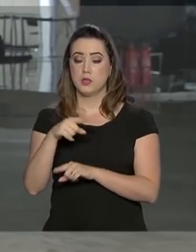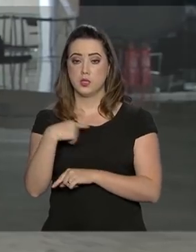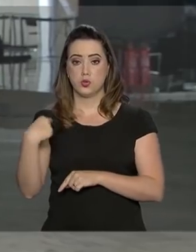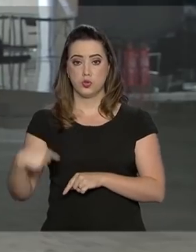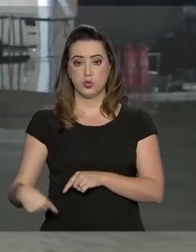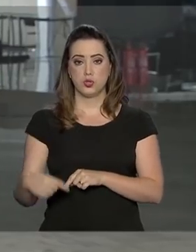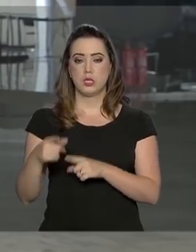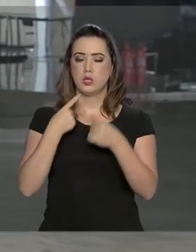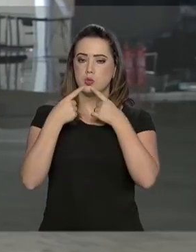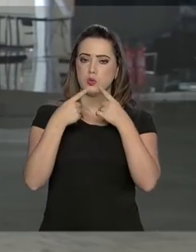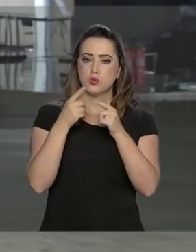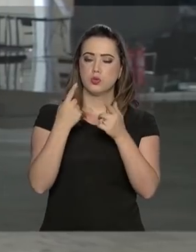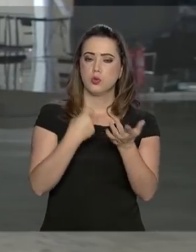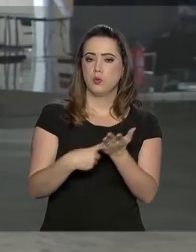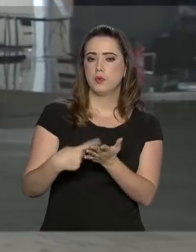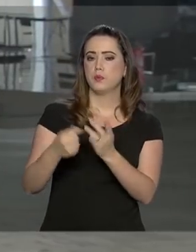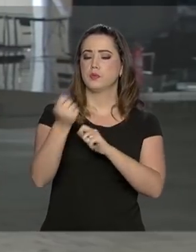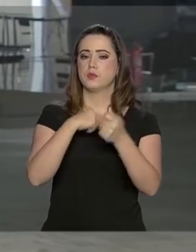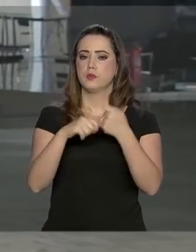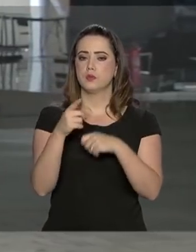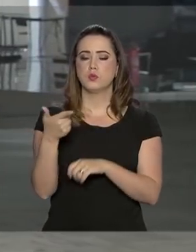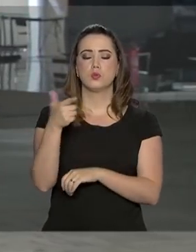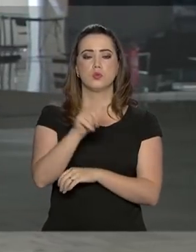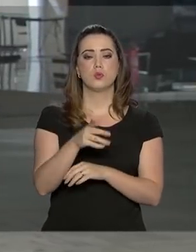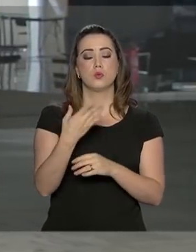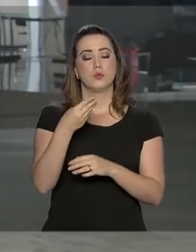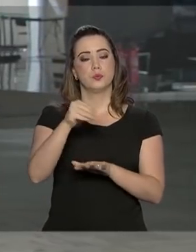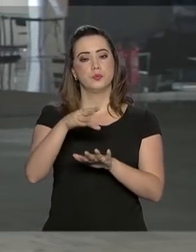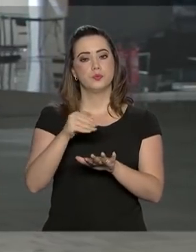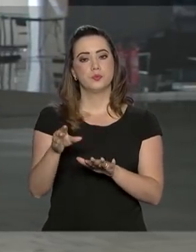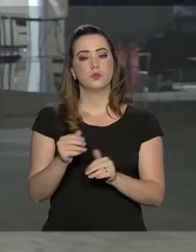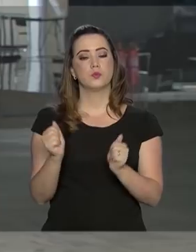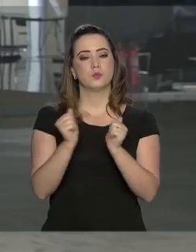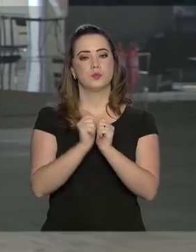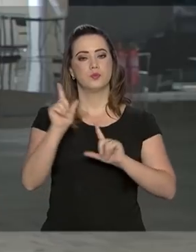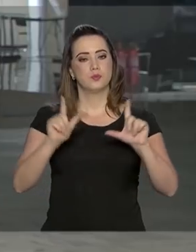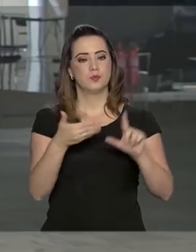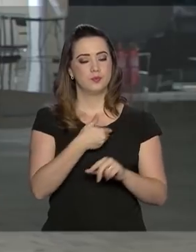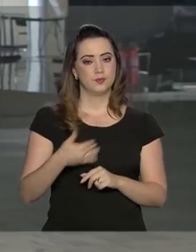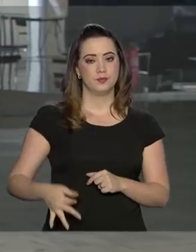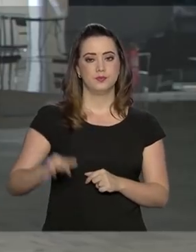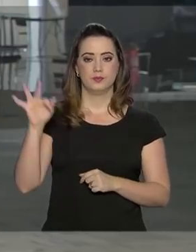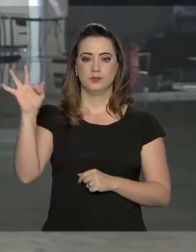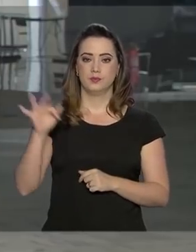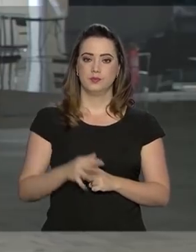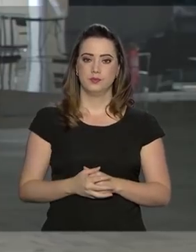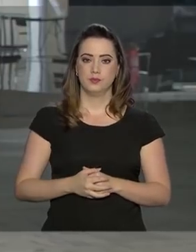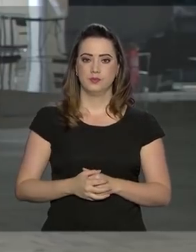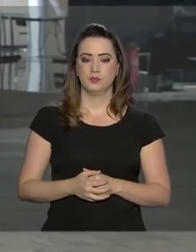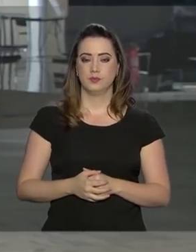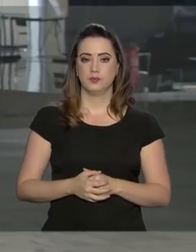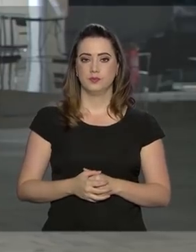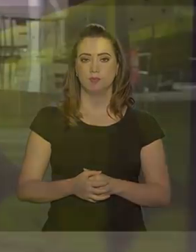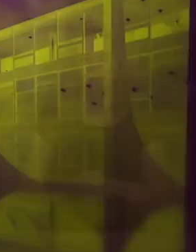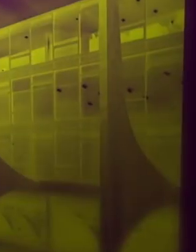econômicos. Podemos voltar a qualquer momento com mais informações. Fique na NBR, a TV do Governo Federal.